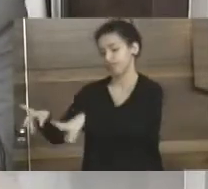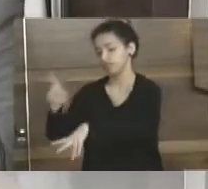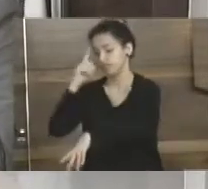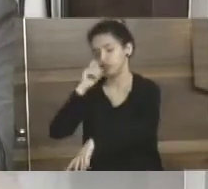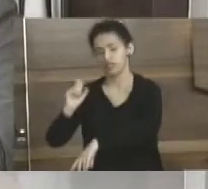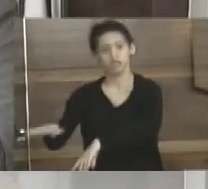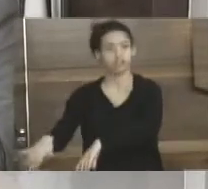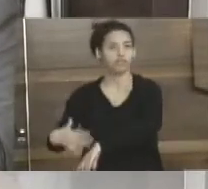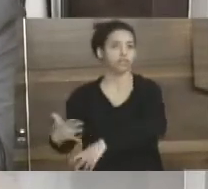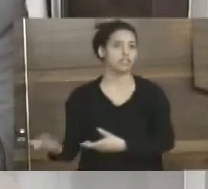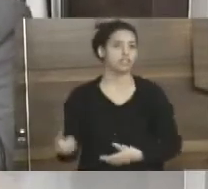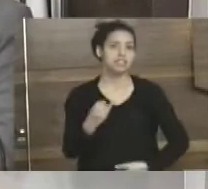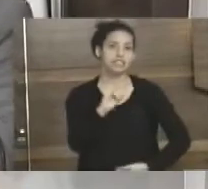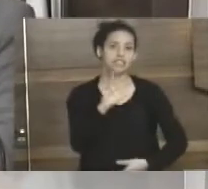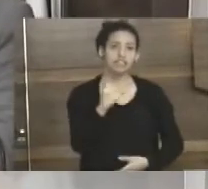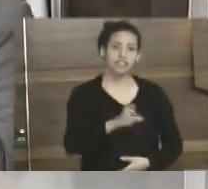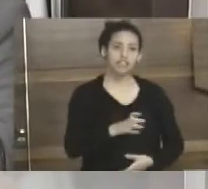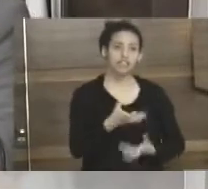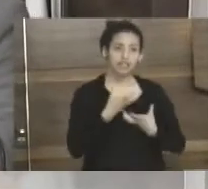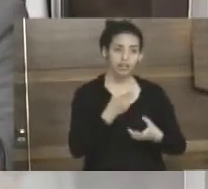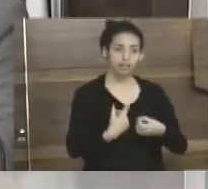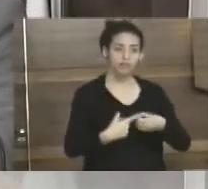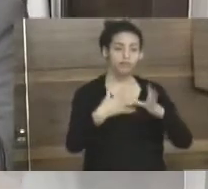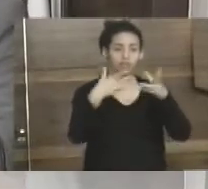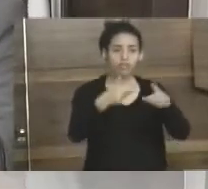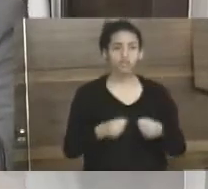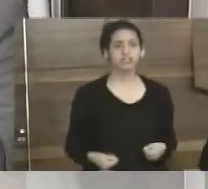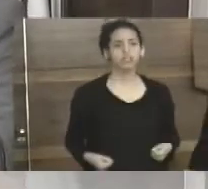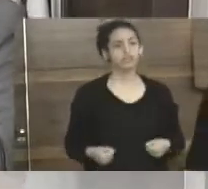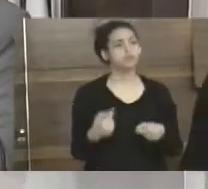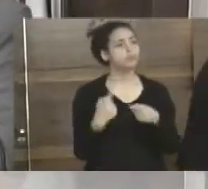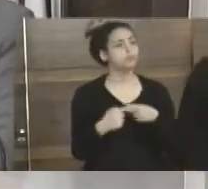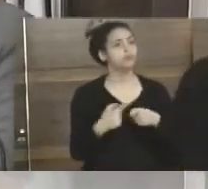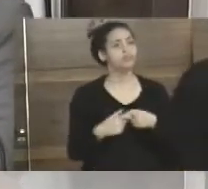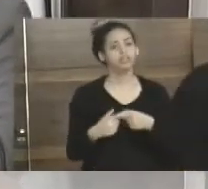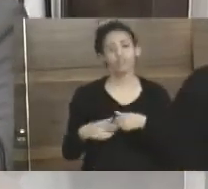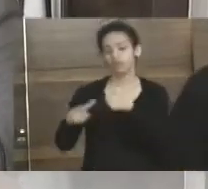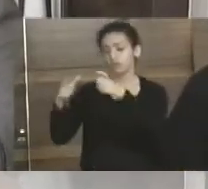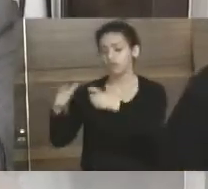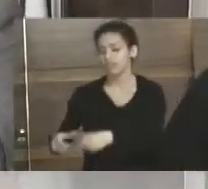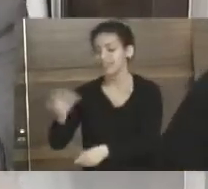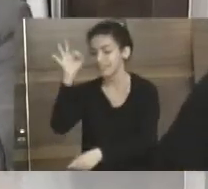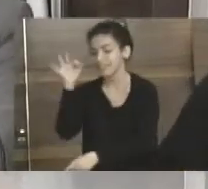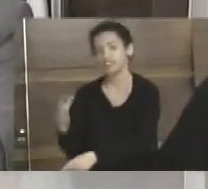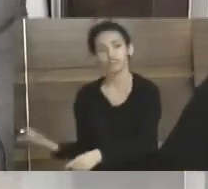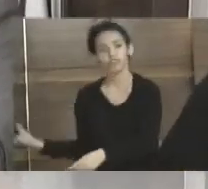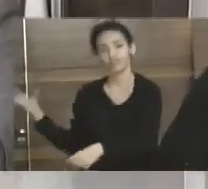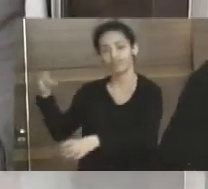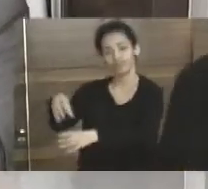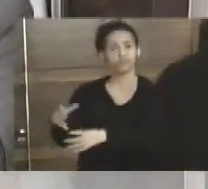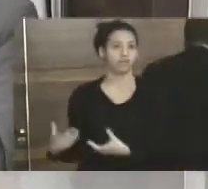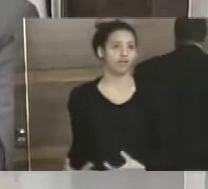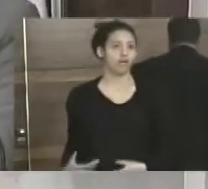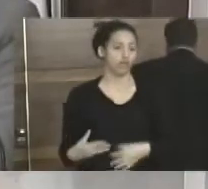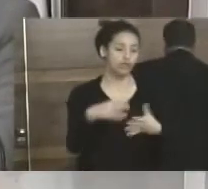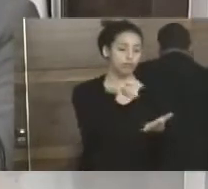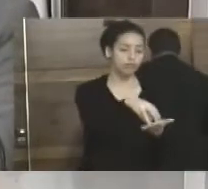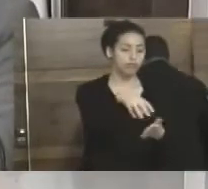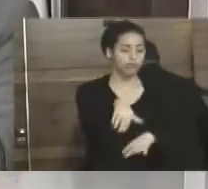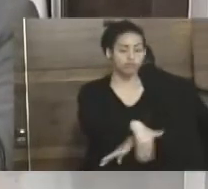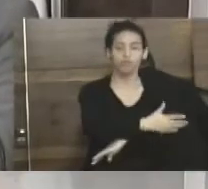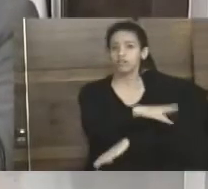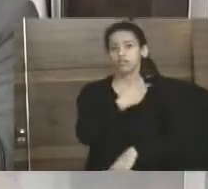Se o cara quer o bairro dele limpo, se o cara acha feio aquilo, vamos botar o entulho no lugar que seja correto para descartar o entulho. Não é no meio da rua.